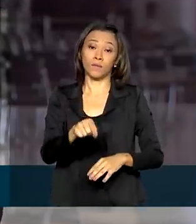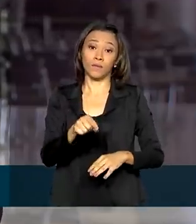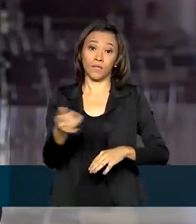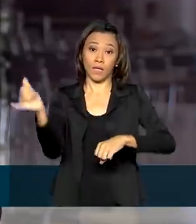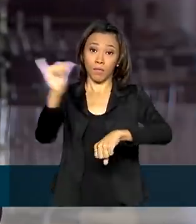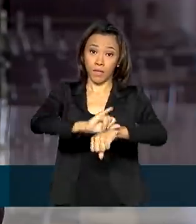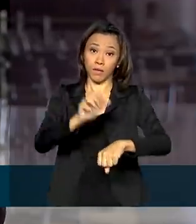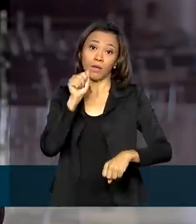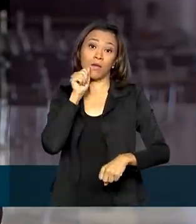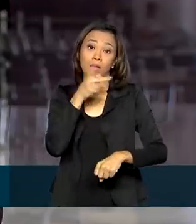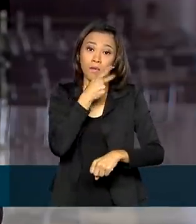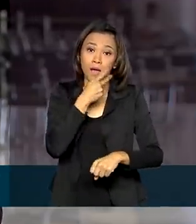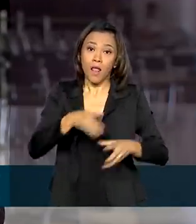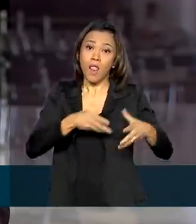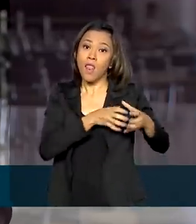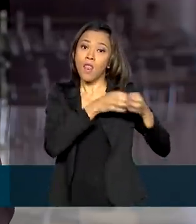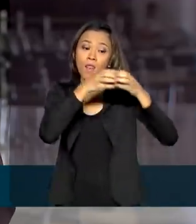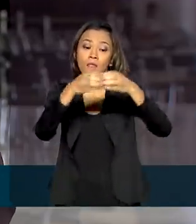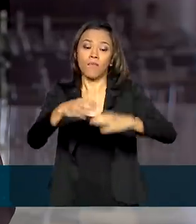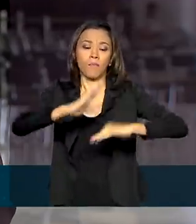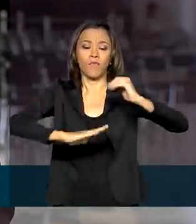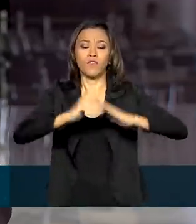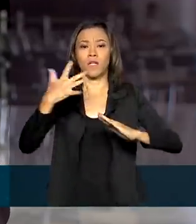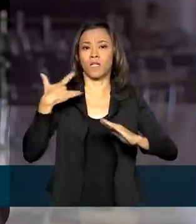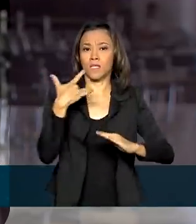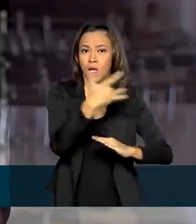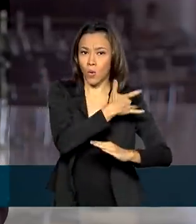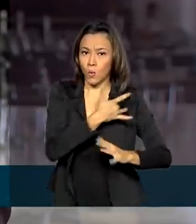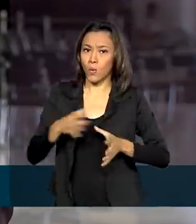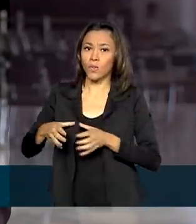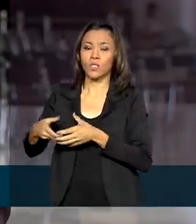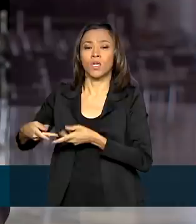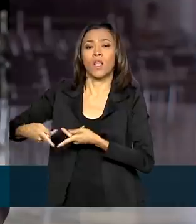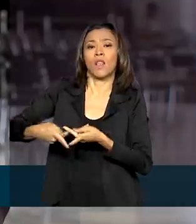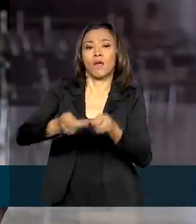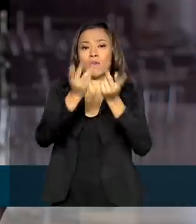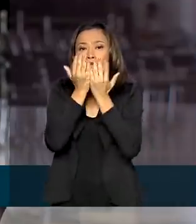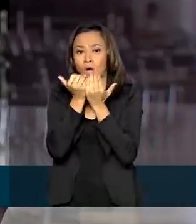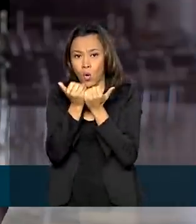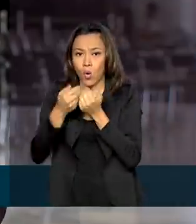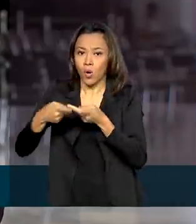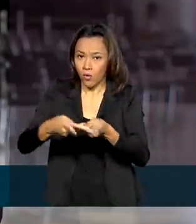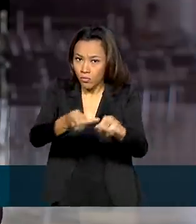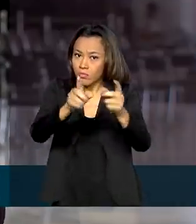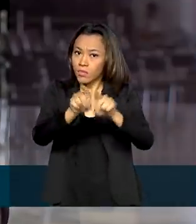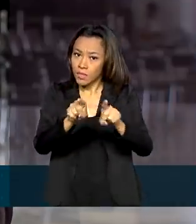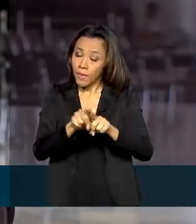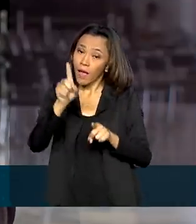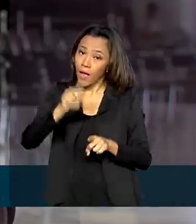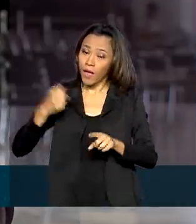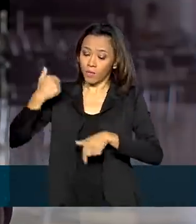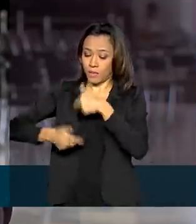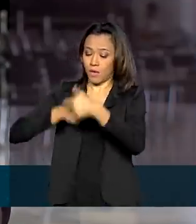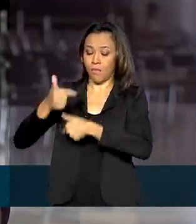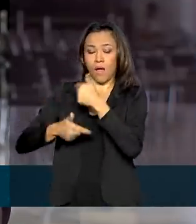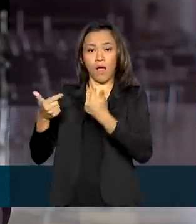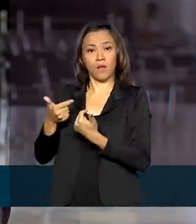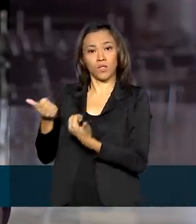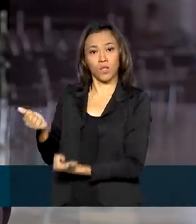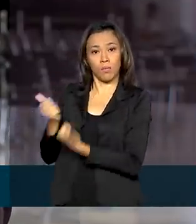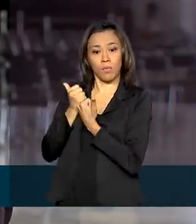profissionais de saúde e alimentos. As ações fazem parte da Operação Amapá do Ministério da Defesa,